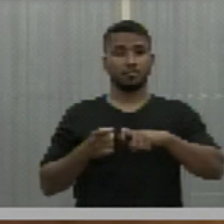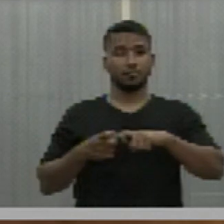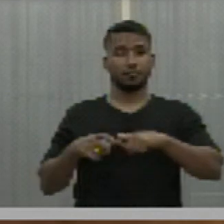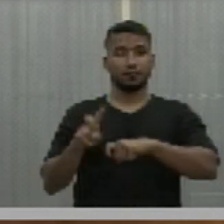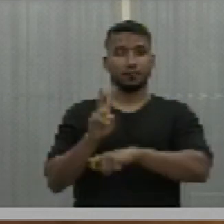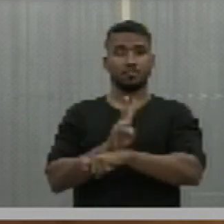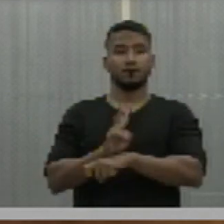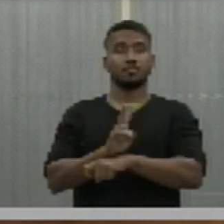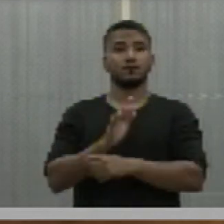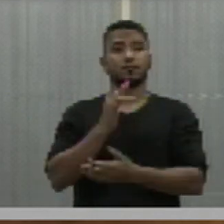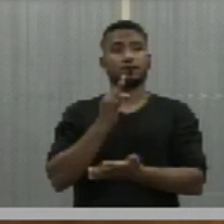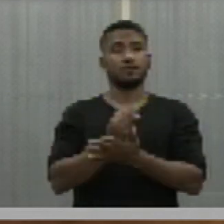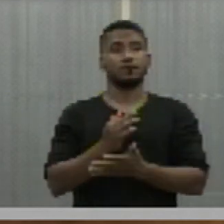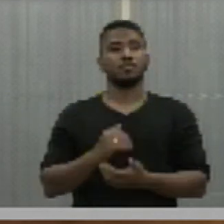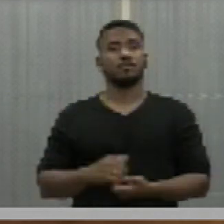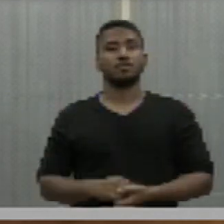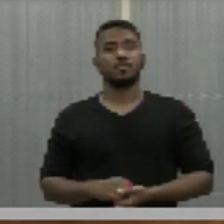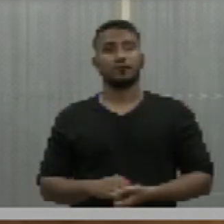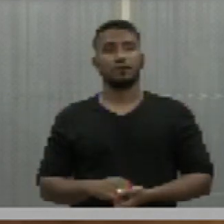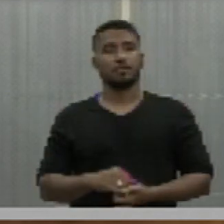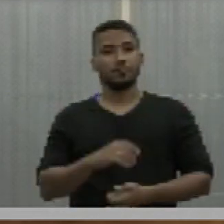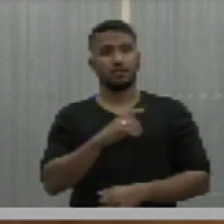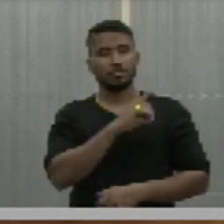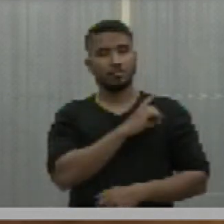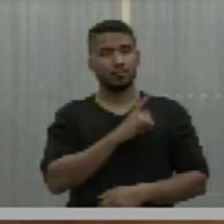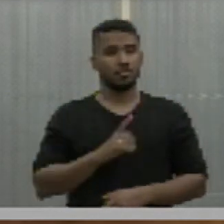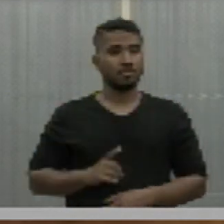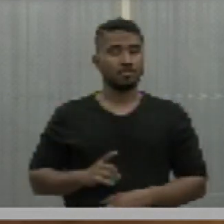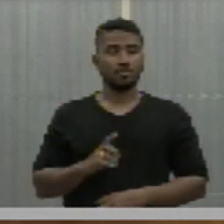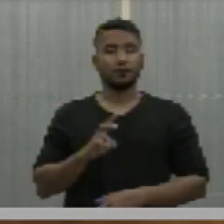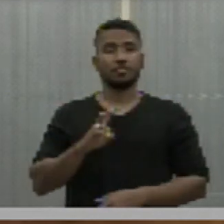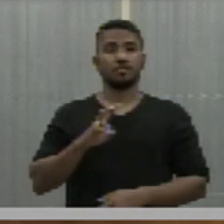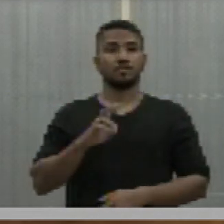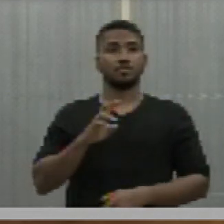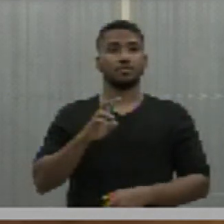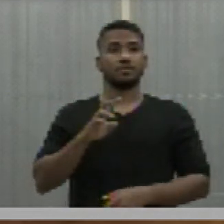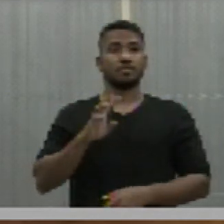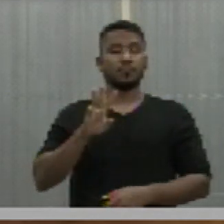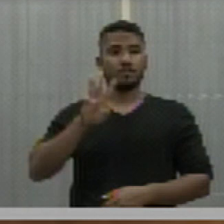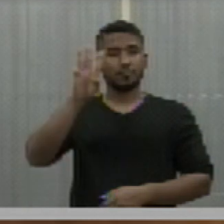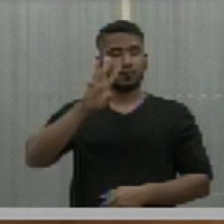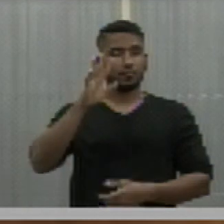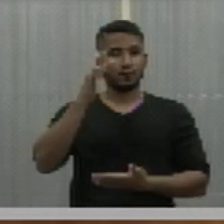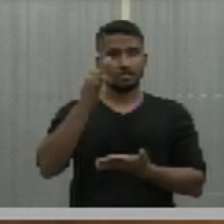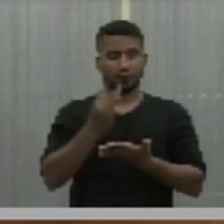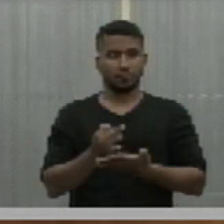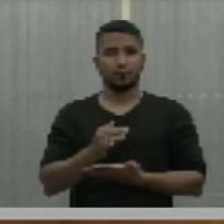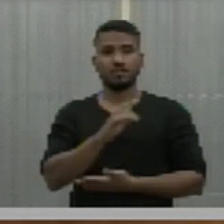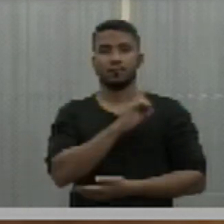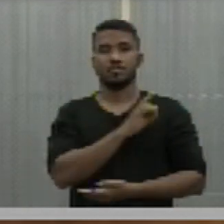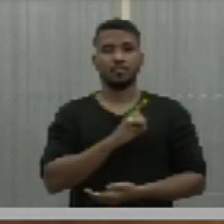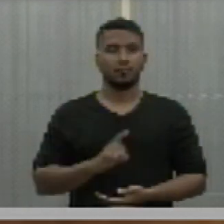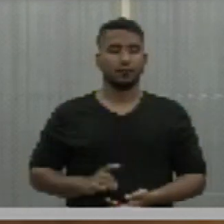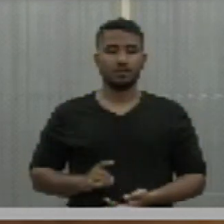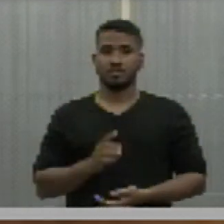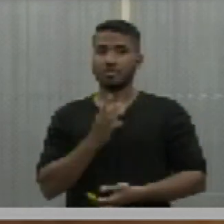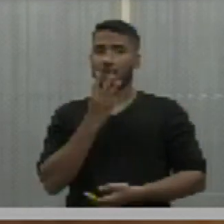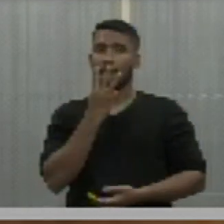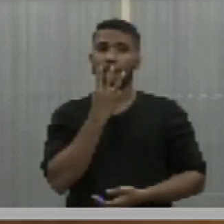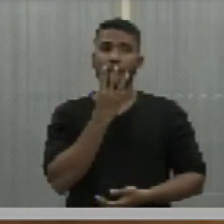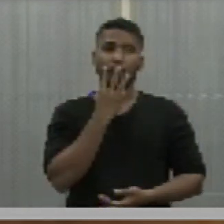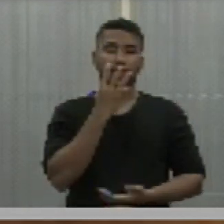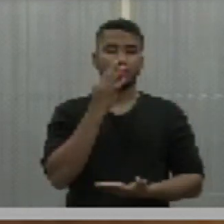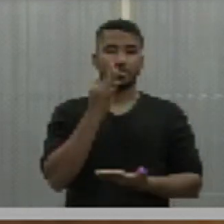ausente. Deputado Varton Lacerda, ausente. Deputado Wilson Brandão,